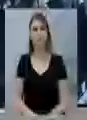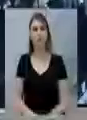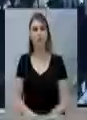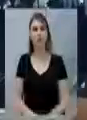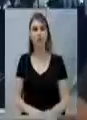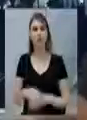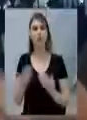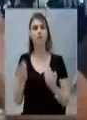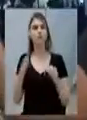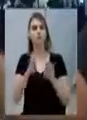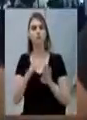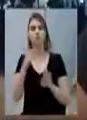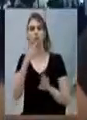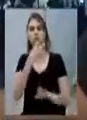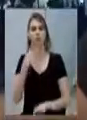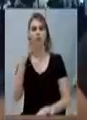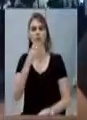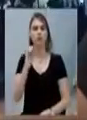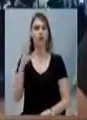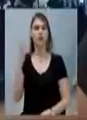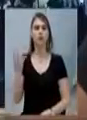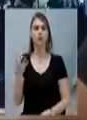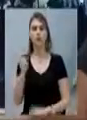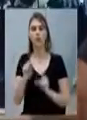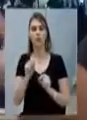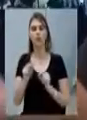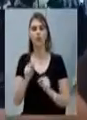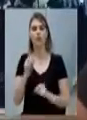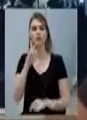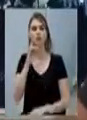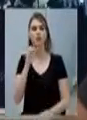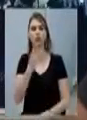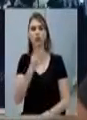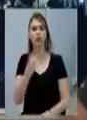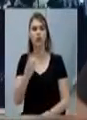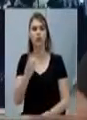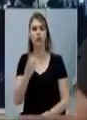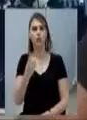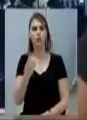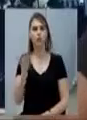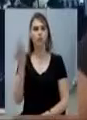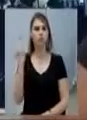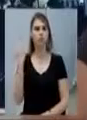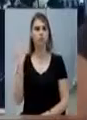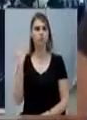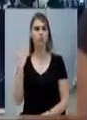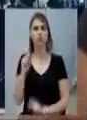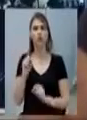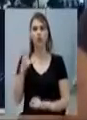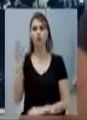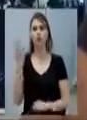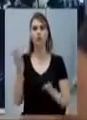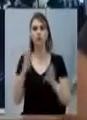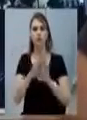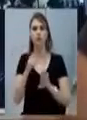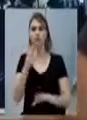Fechamento de 24 horas ocorreu, salvo engano, dia 31, passado agora, que ocorreu o fechamento